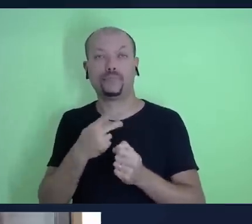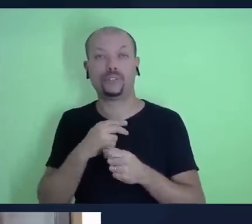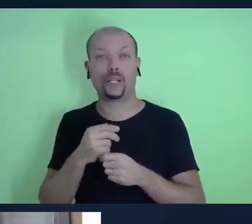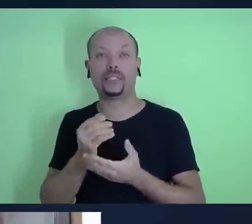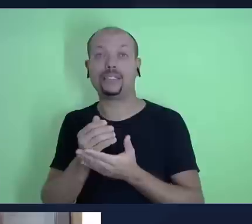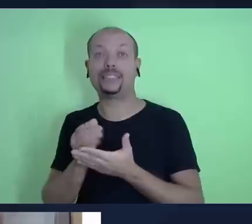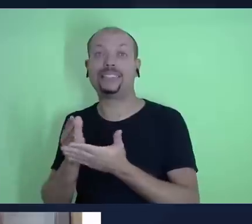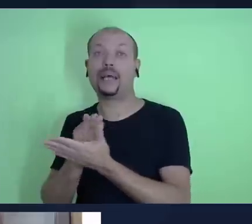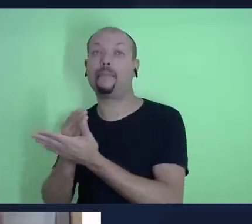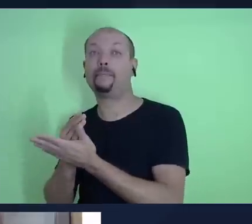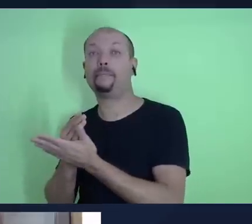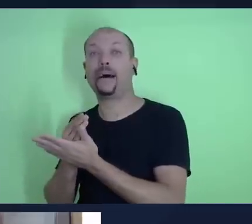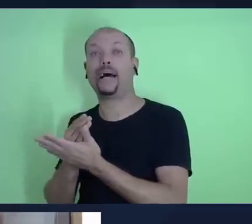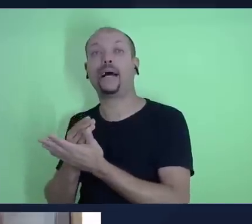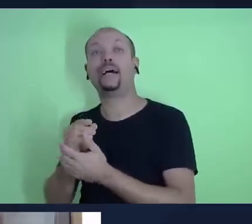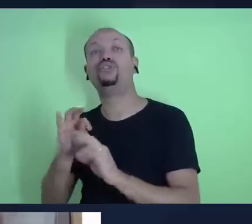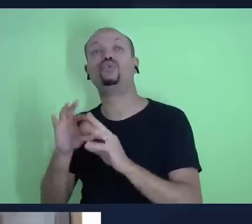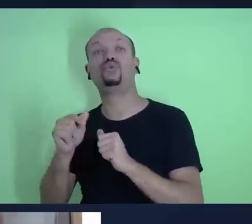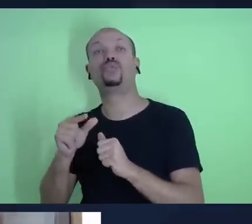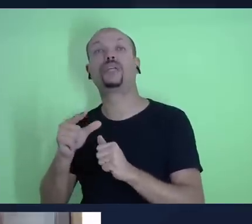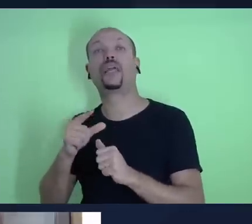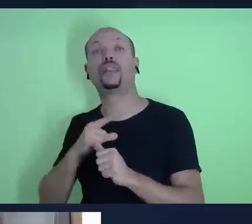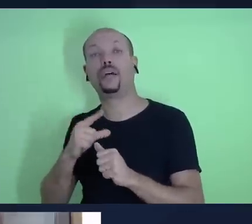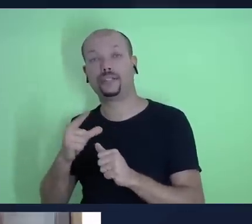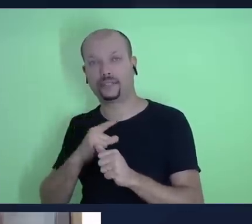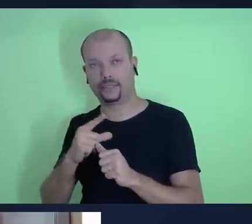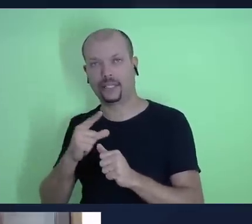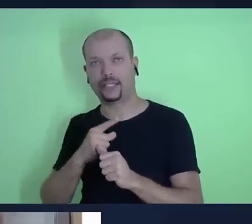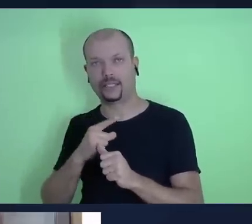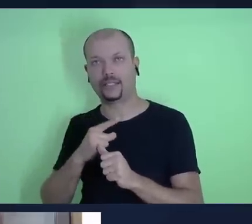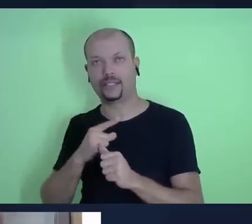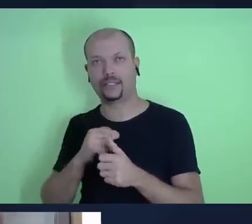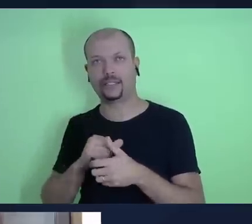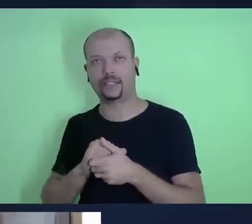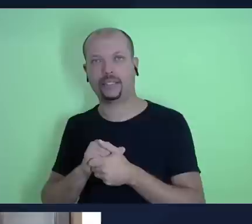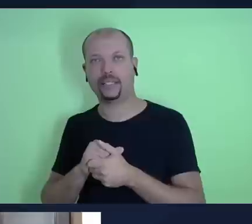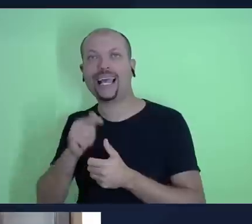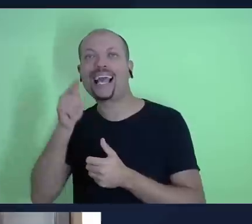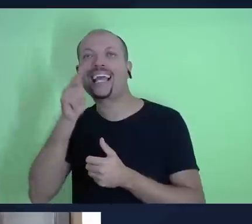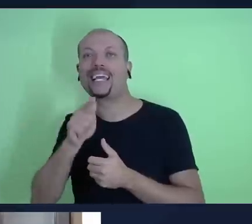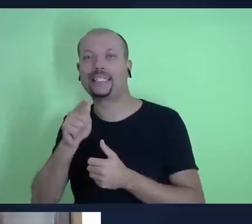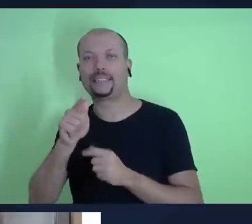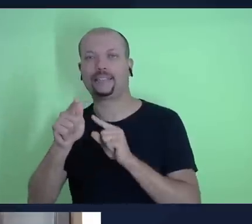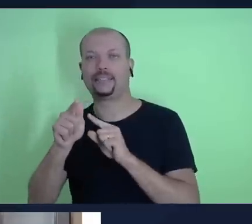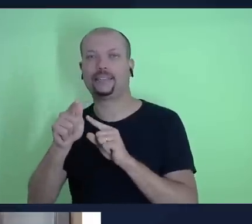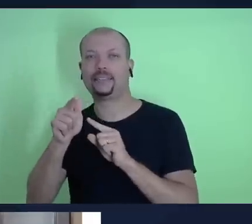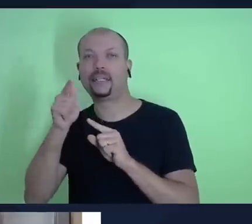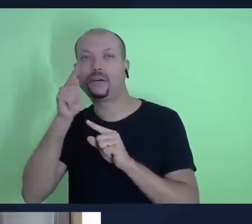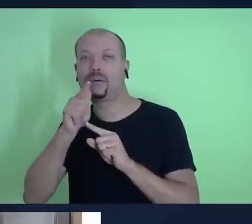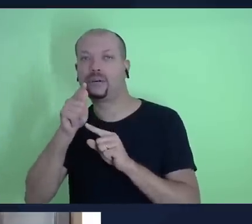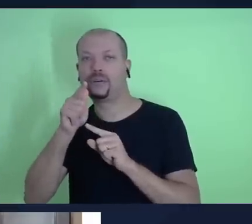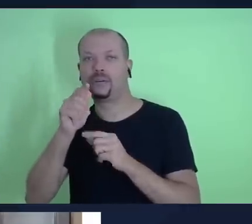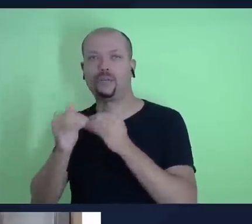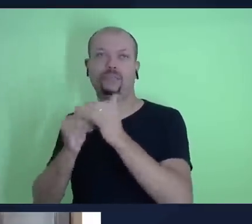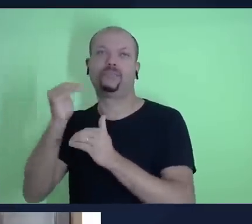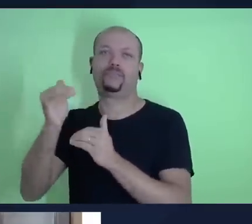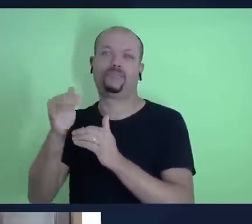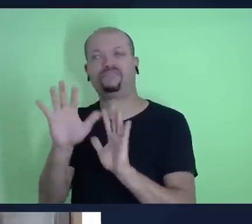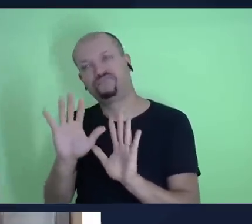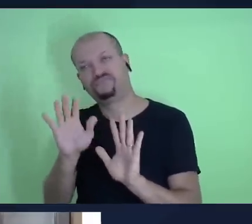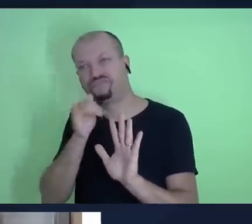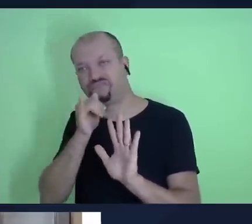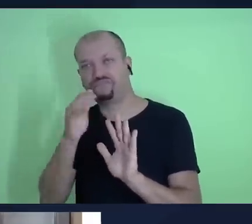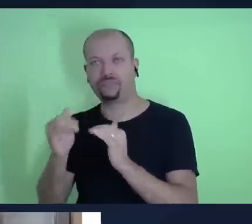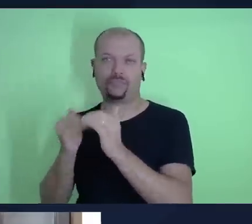dízimo daquilo que a gente recebe ou daquilo que a gente tem ganho daquilo que a gente prosperou digamos assim certo